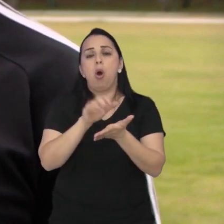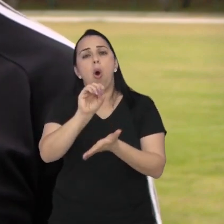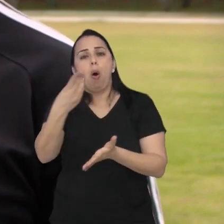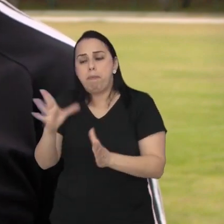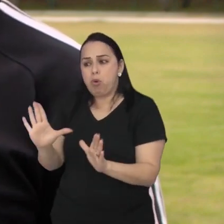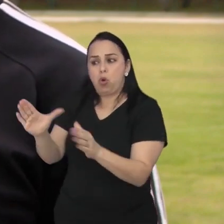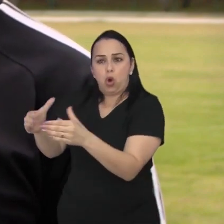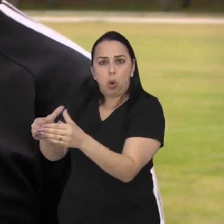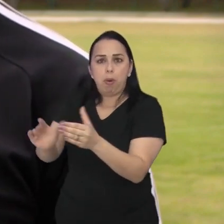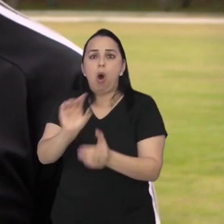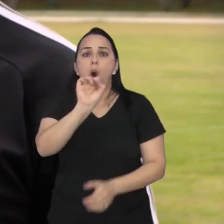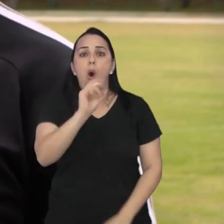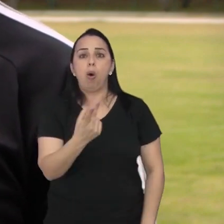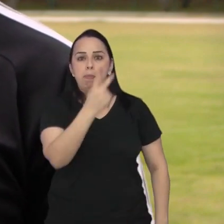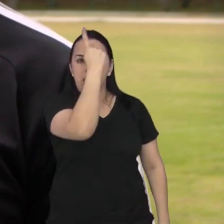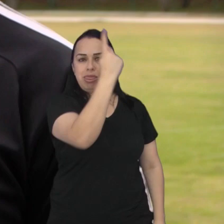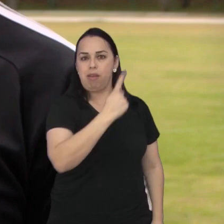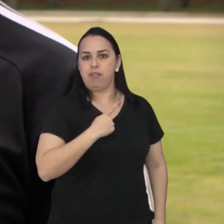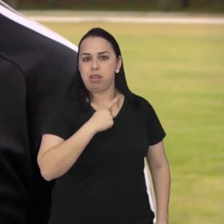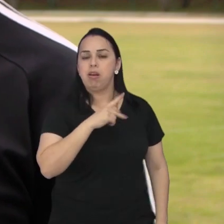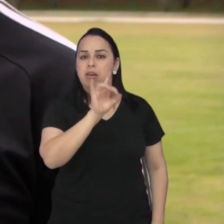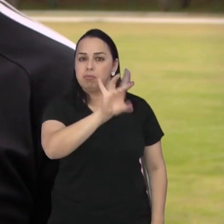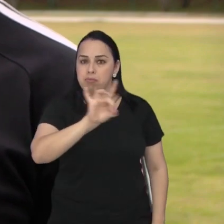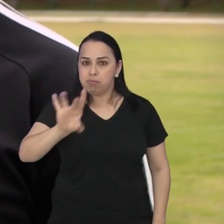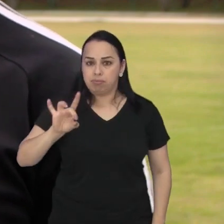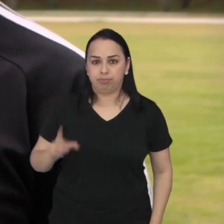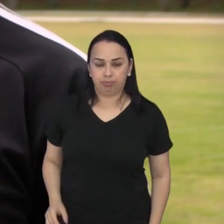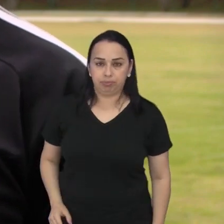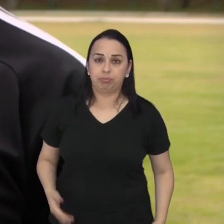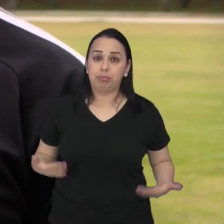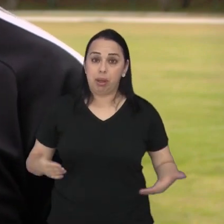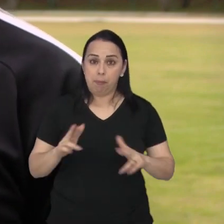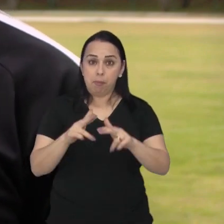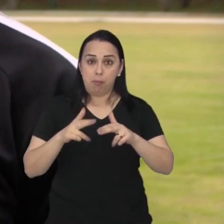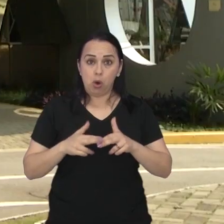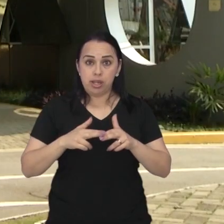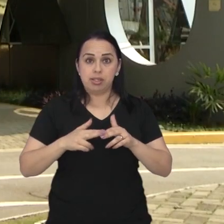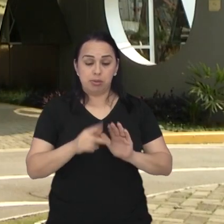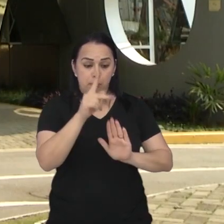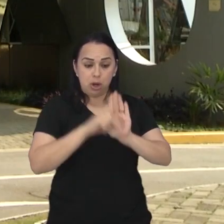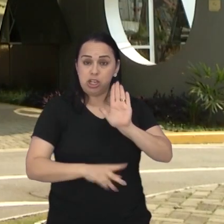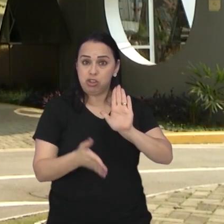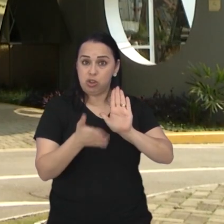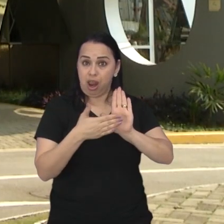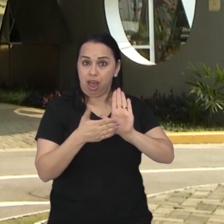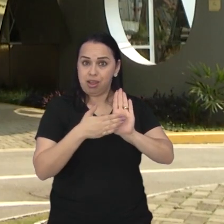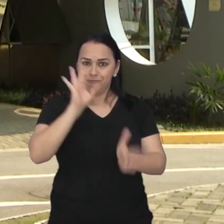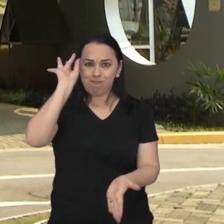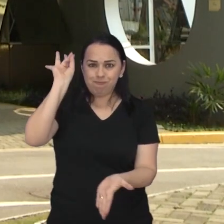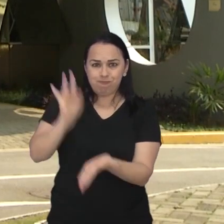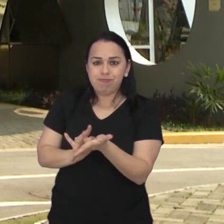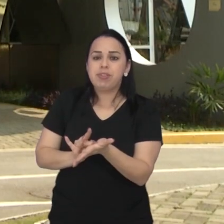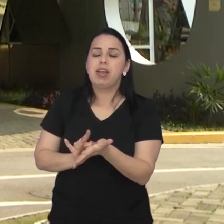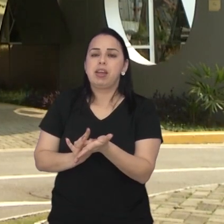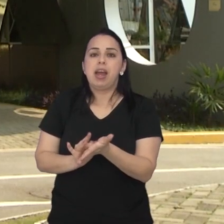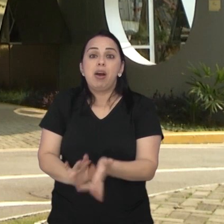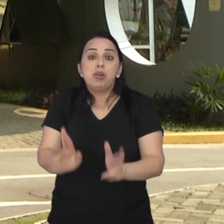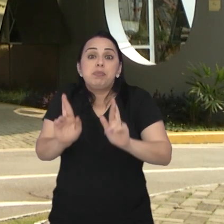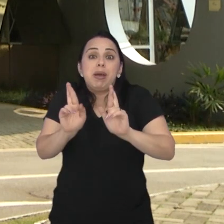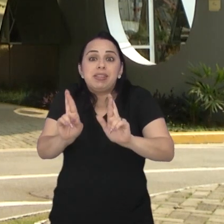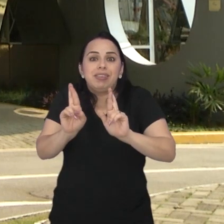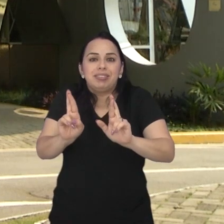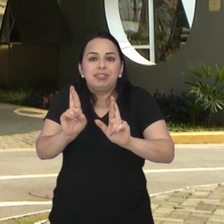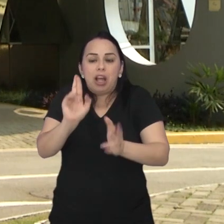o infrator ou para a equipe, o que ocasionou tudo que seja feito da melhor forma possível. A partir da efetivação dessa política